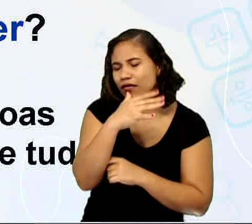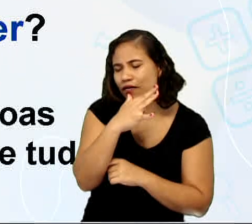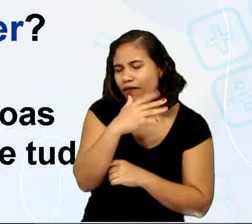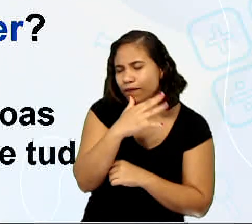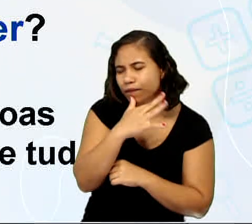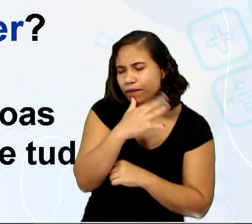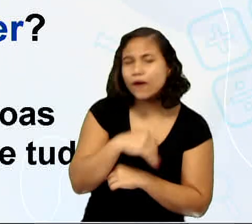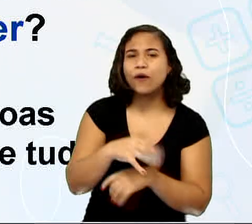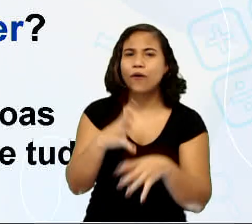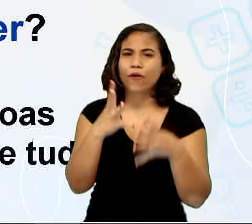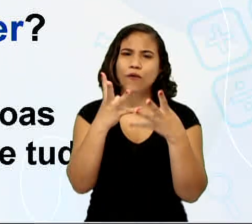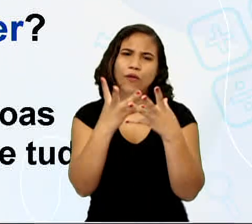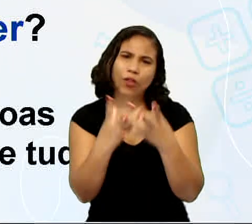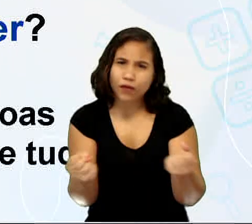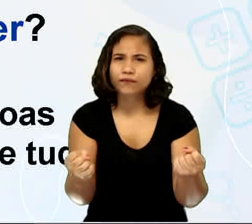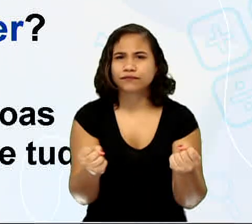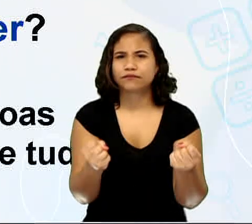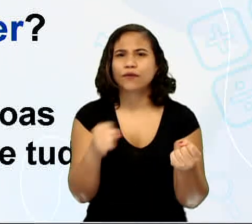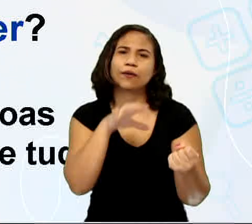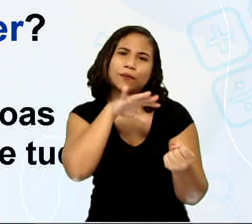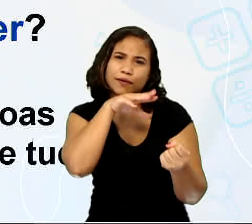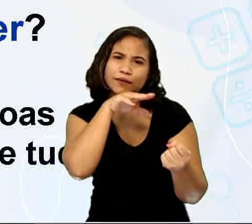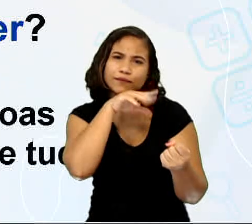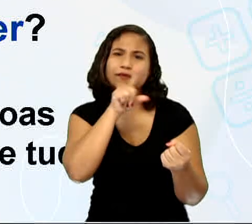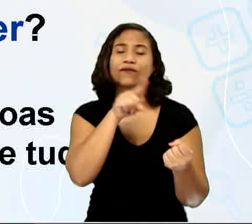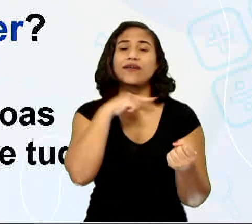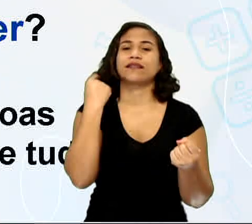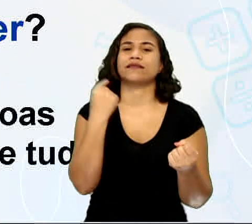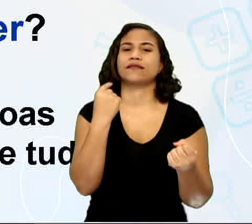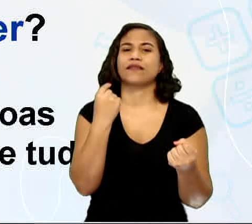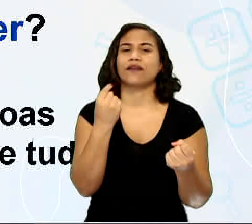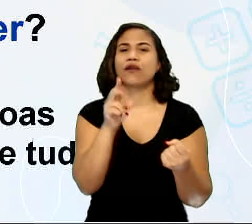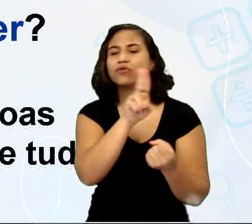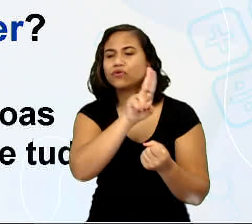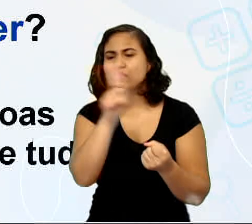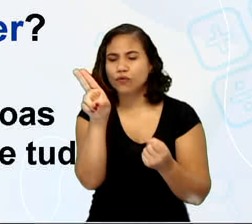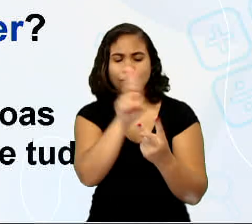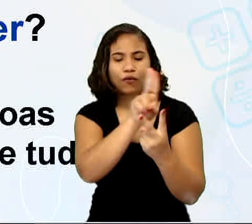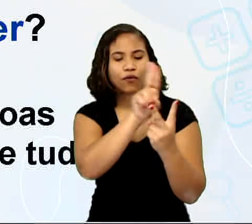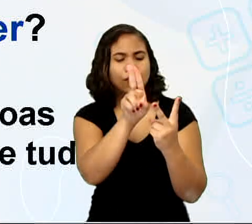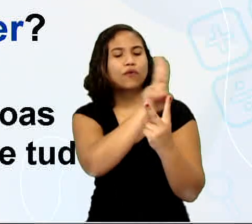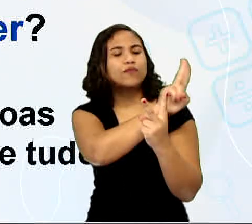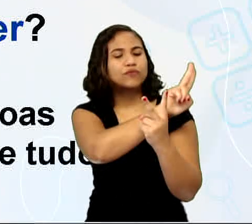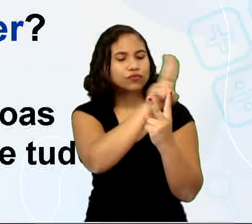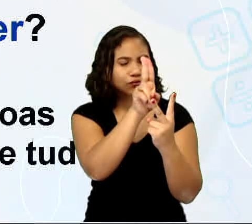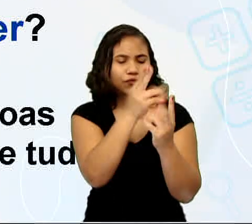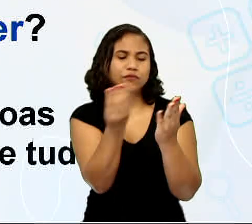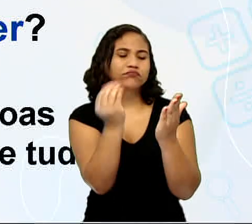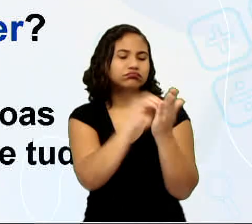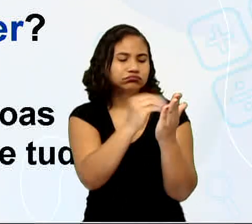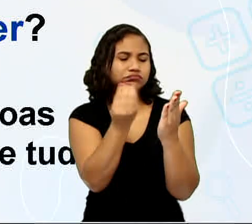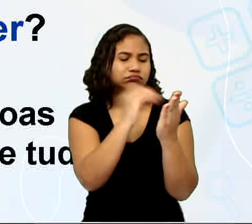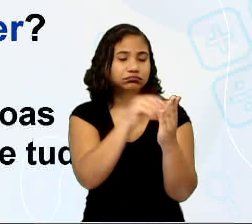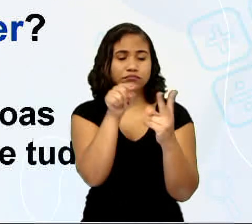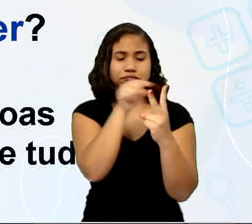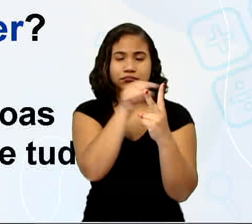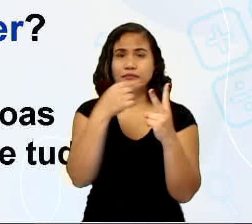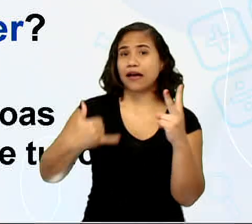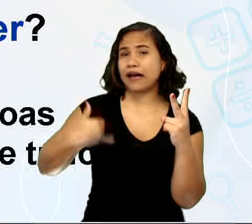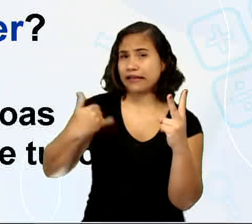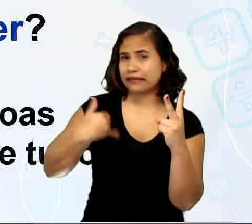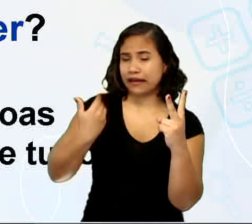ou apodrecer? Você vai colocar o nome dessas pessoas, a idade, e anotar